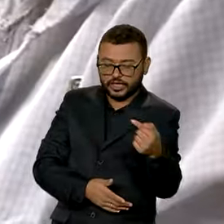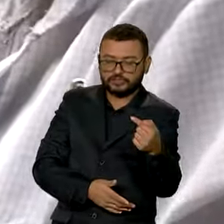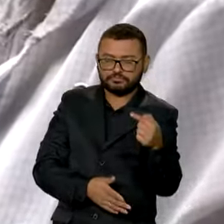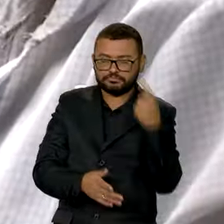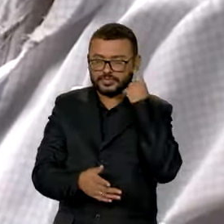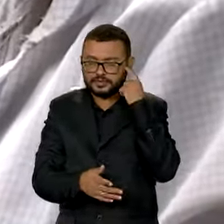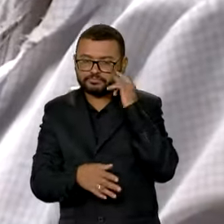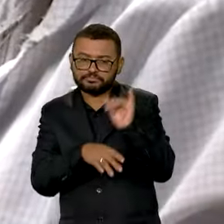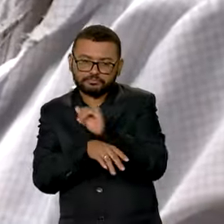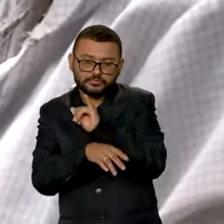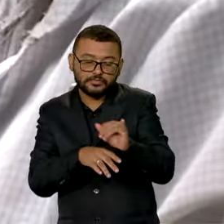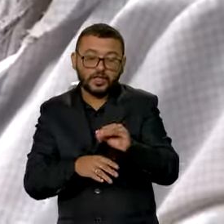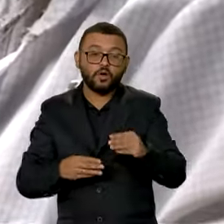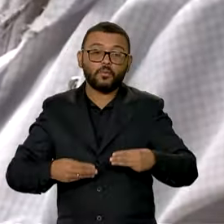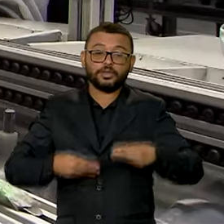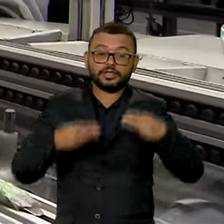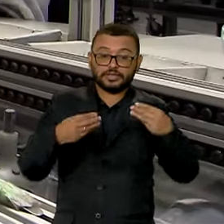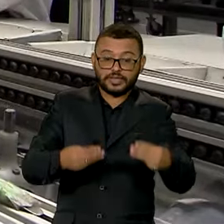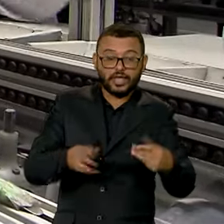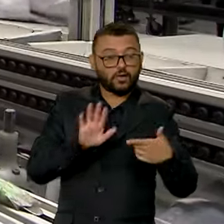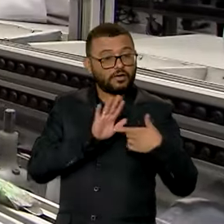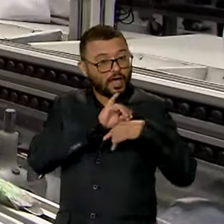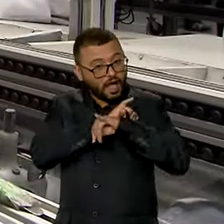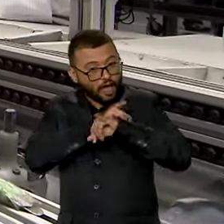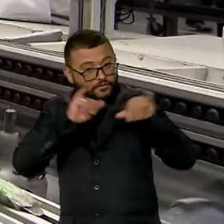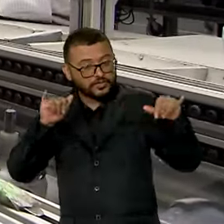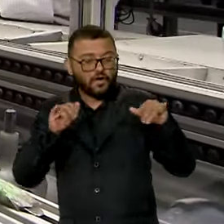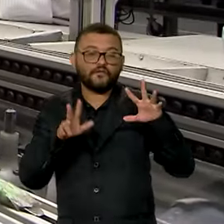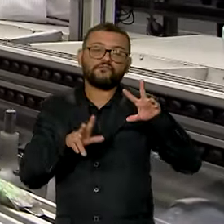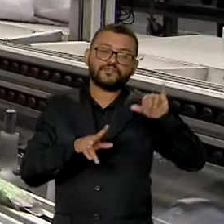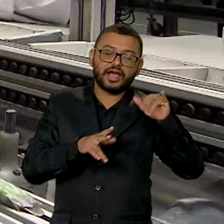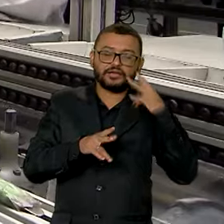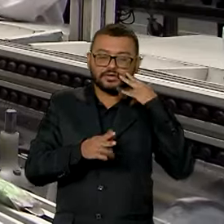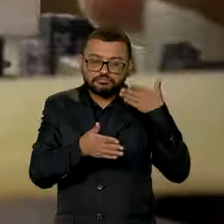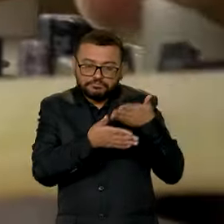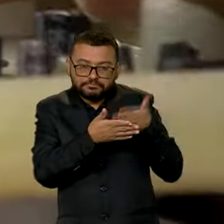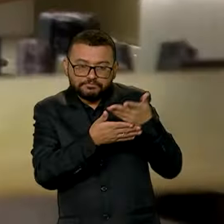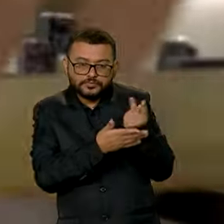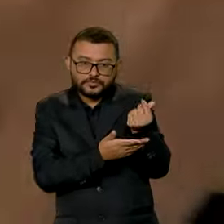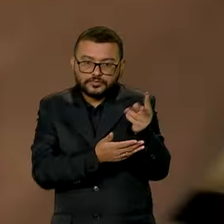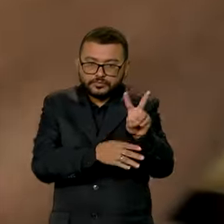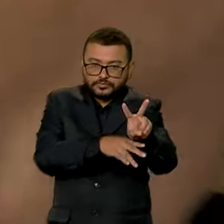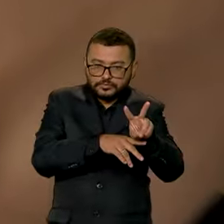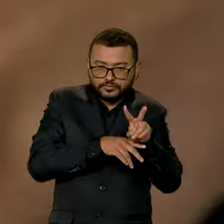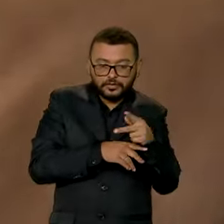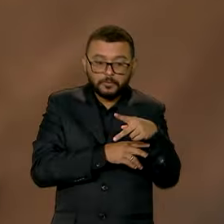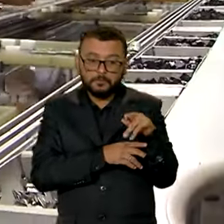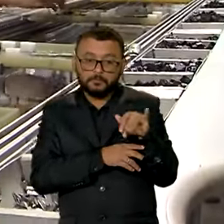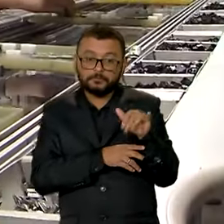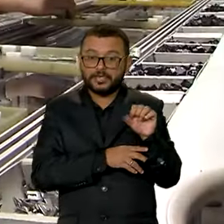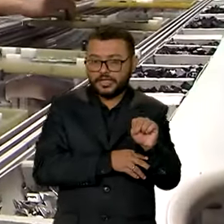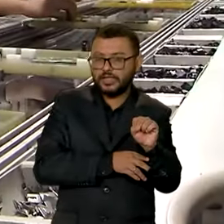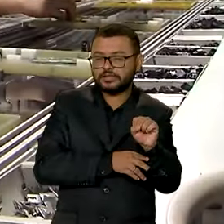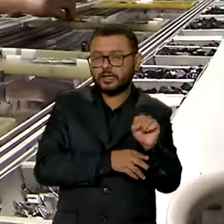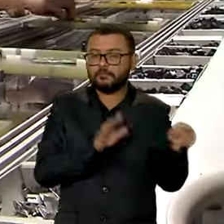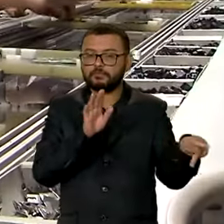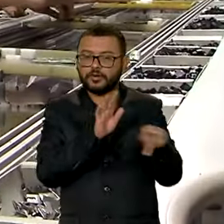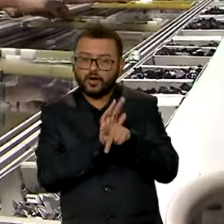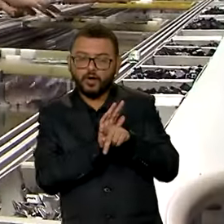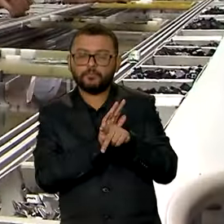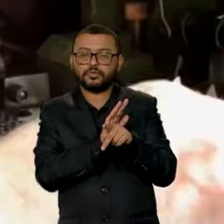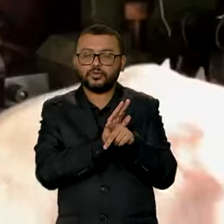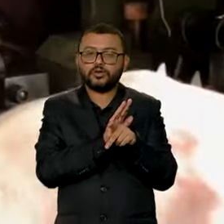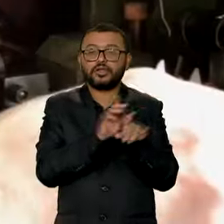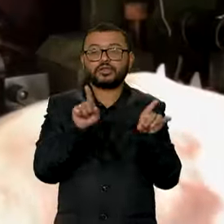O Ministério da Fazenda anunciou que vai limitar o sistema de crédito do PIS, Programa de Integração